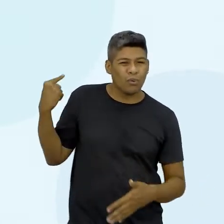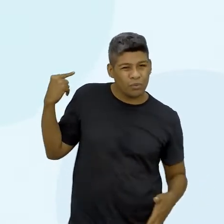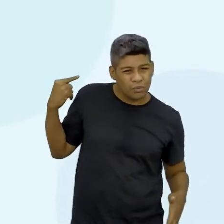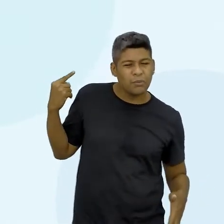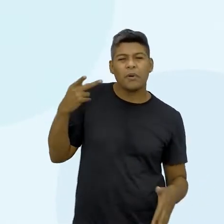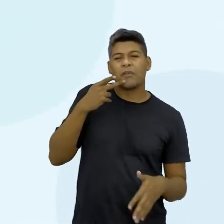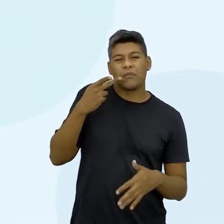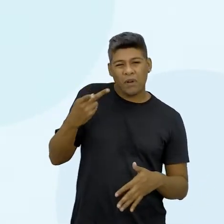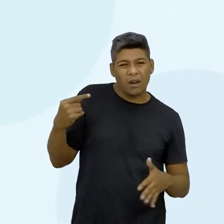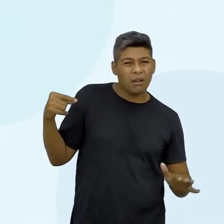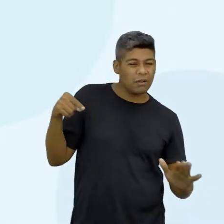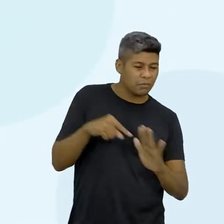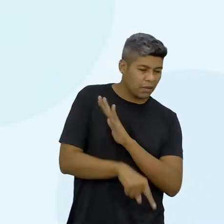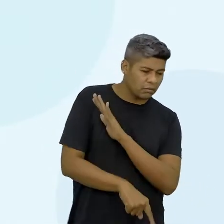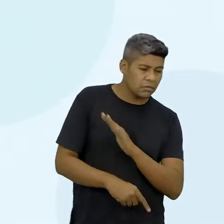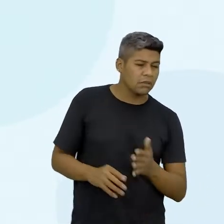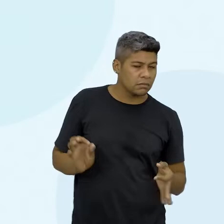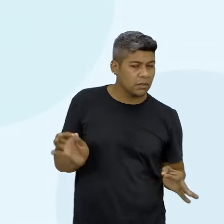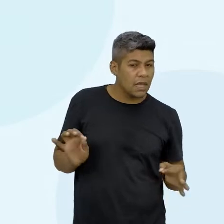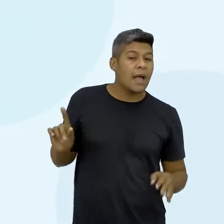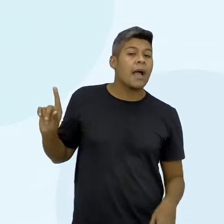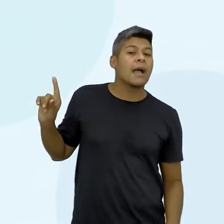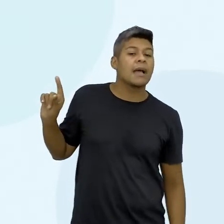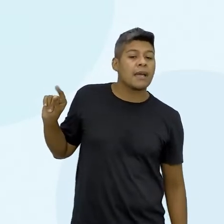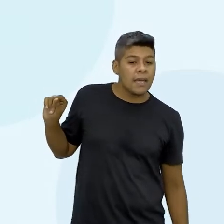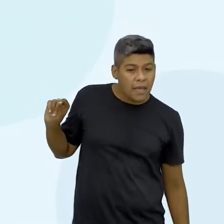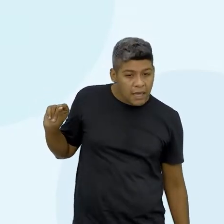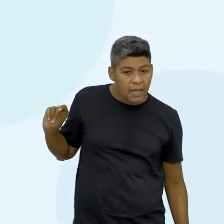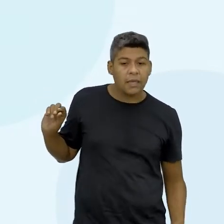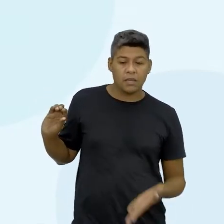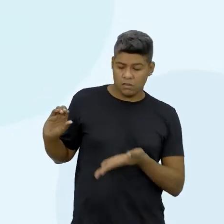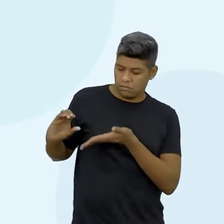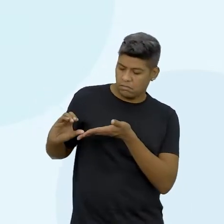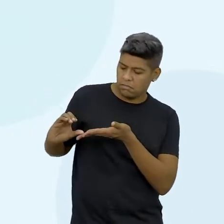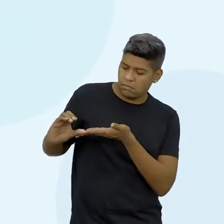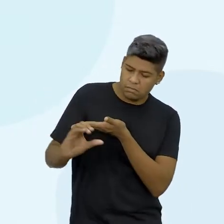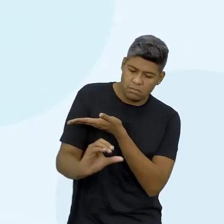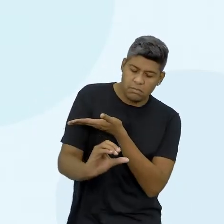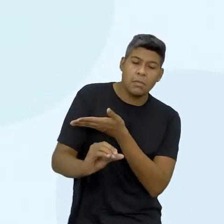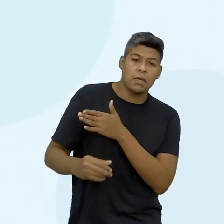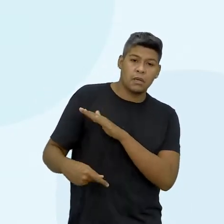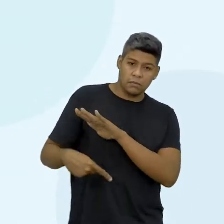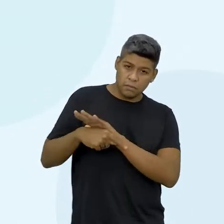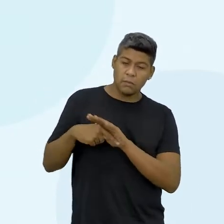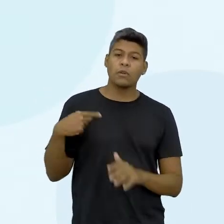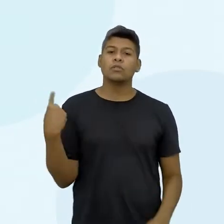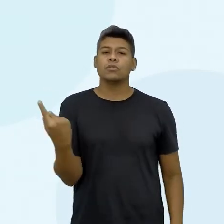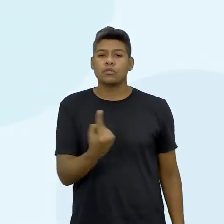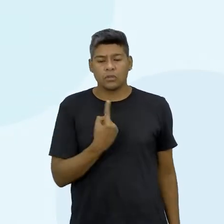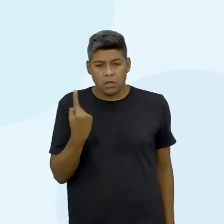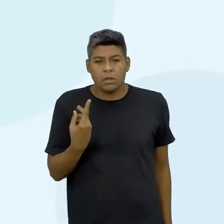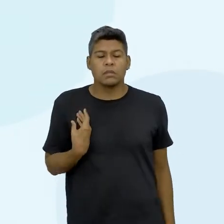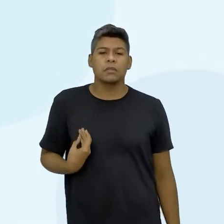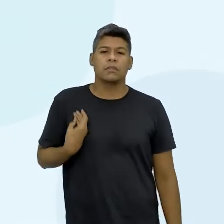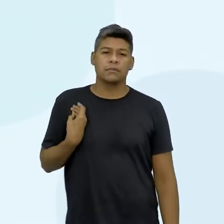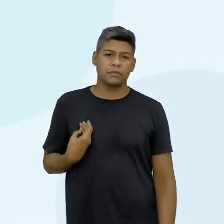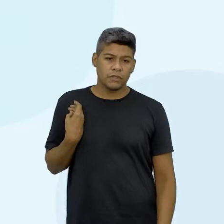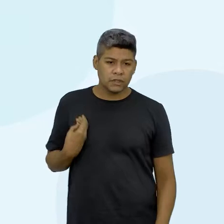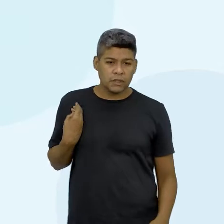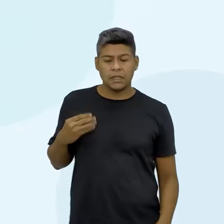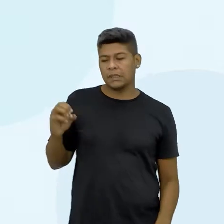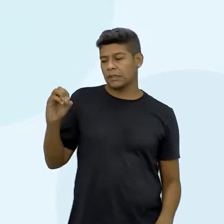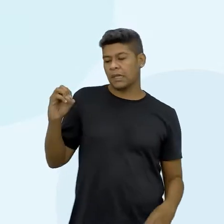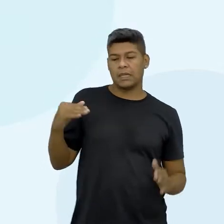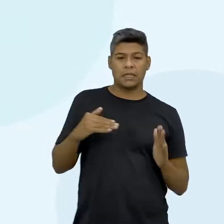quanto a gente custa e quem custeou essas despesas nossa, da nossa vida aí do